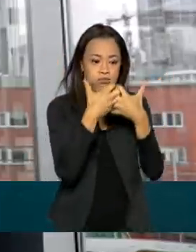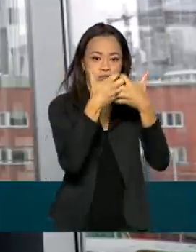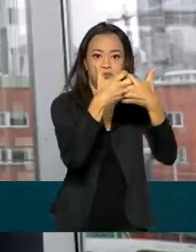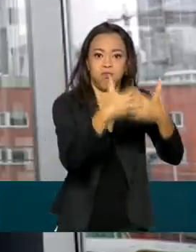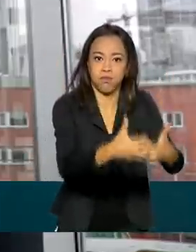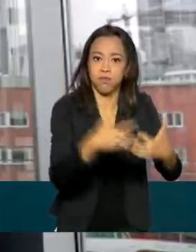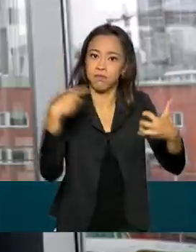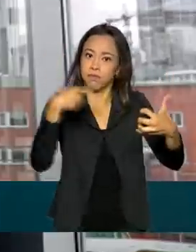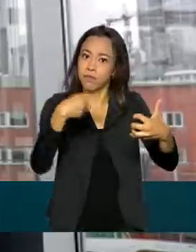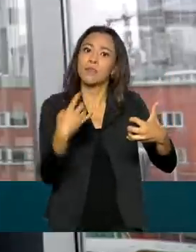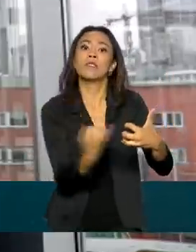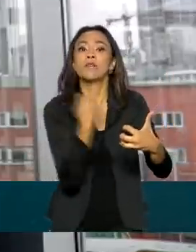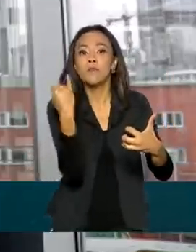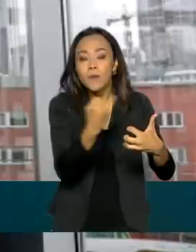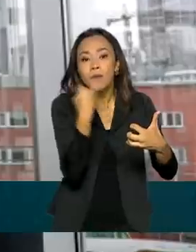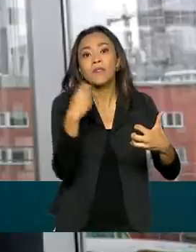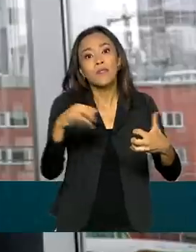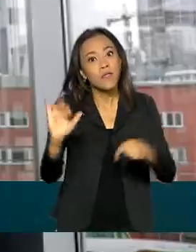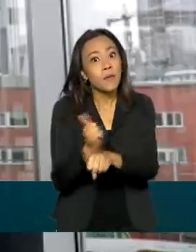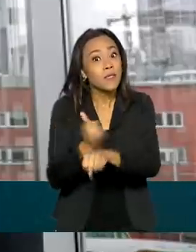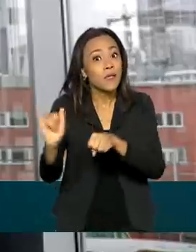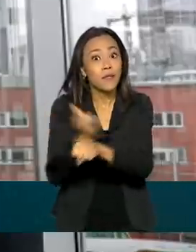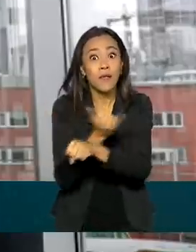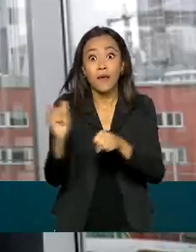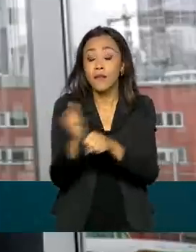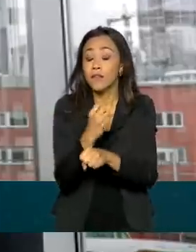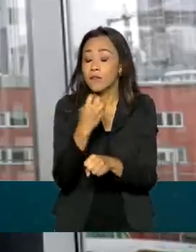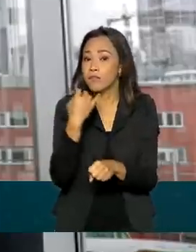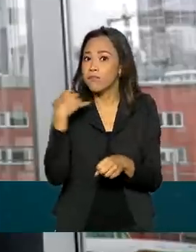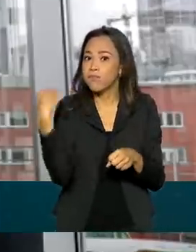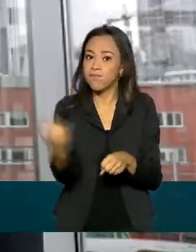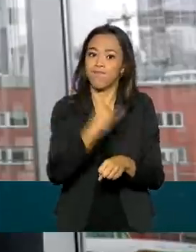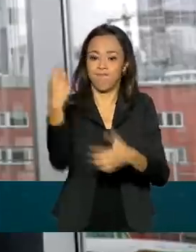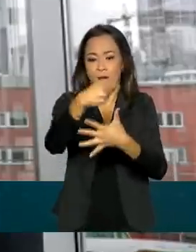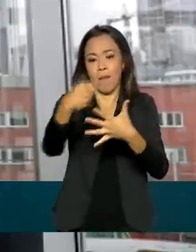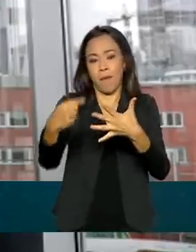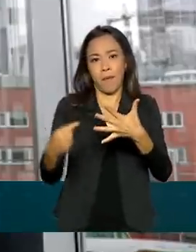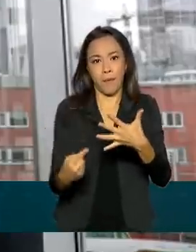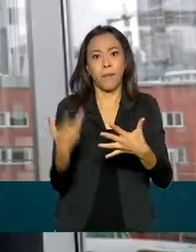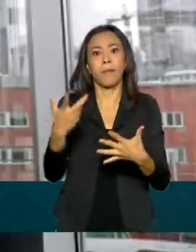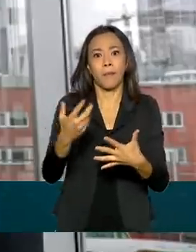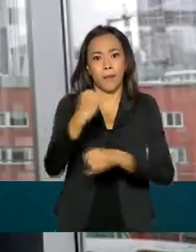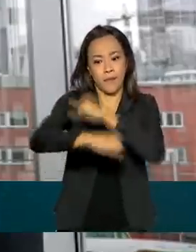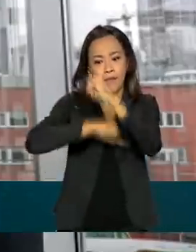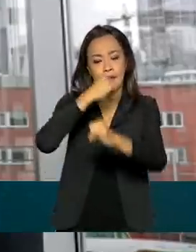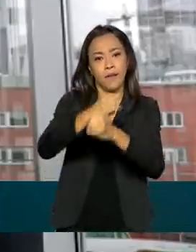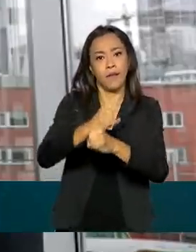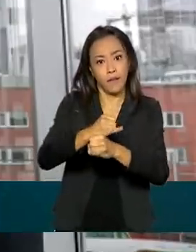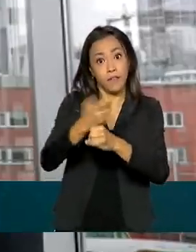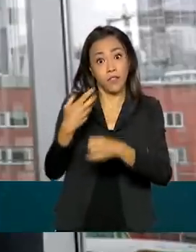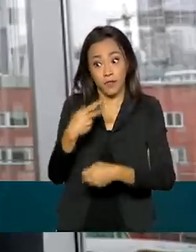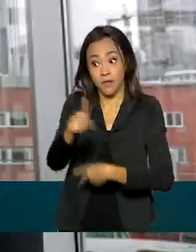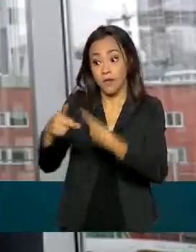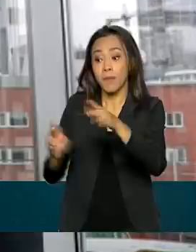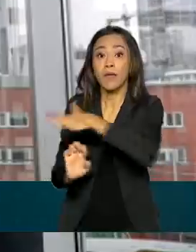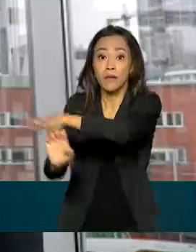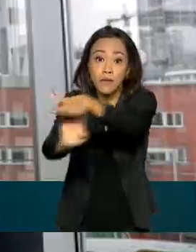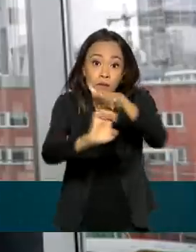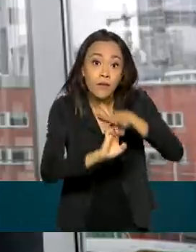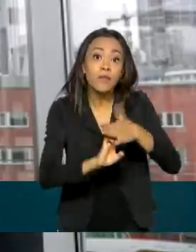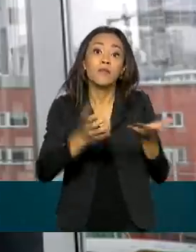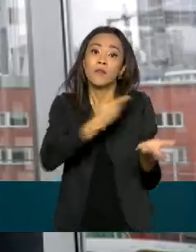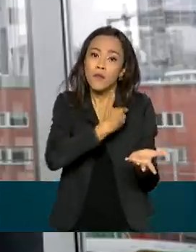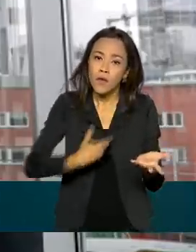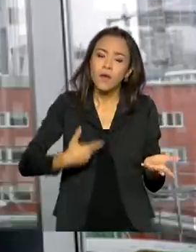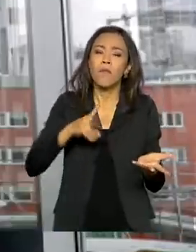cargas. Mais do que nunca, essa é uma ferramenta que empodera o usuário, empodera o decisor público para que a gente possa avançar